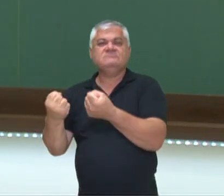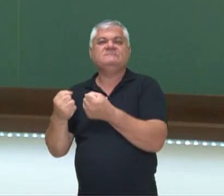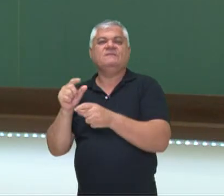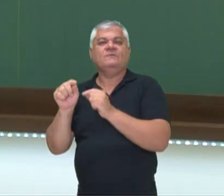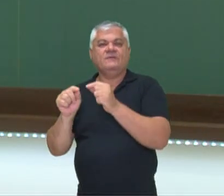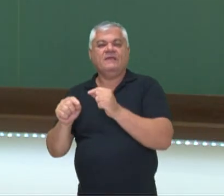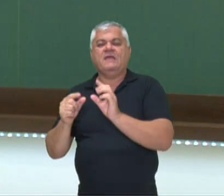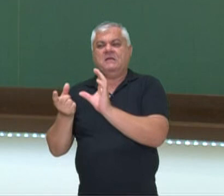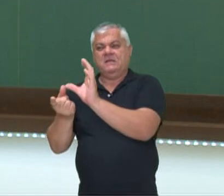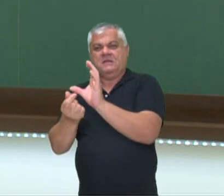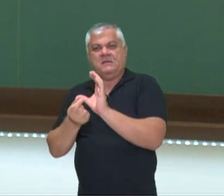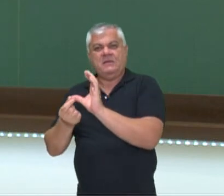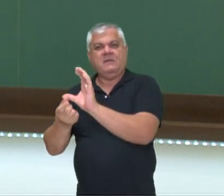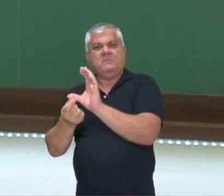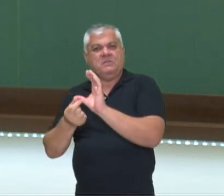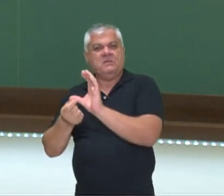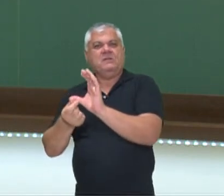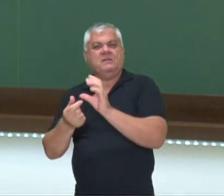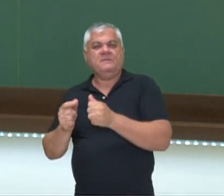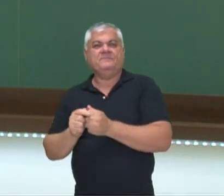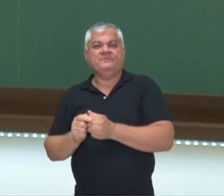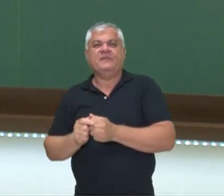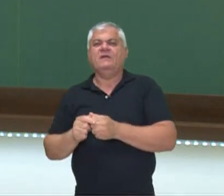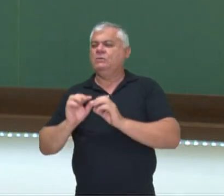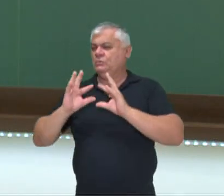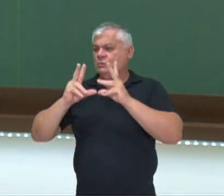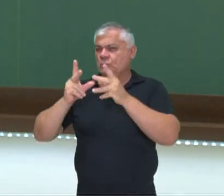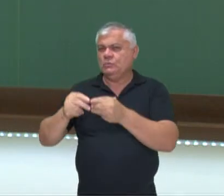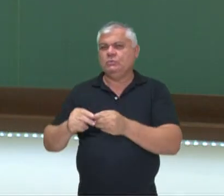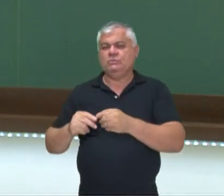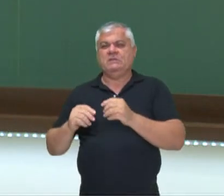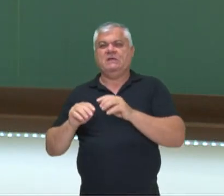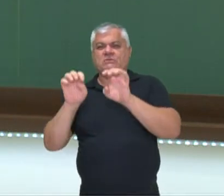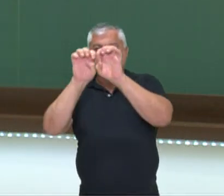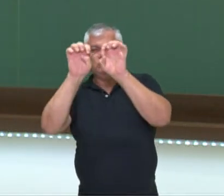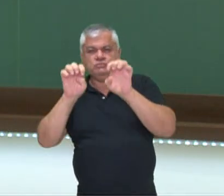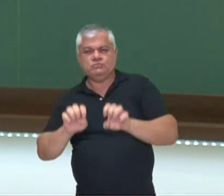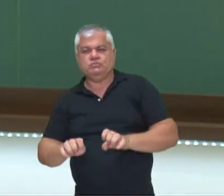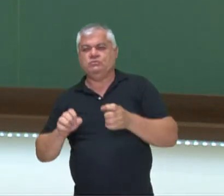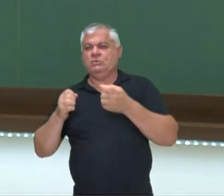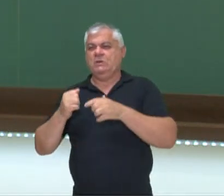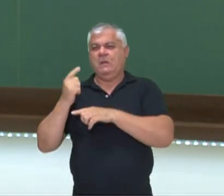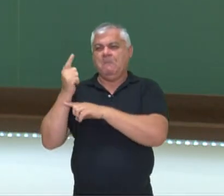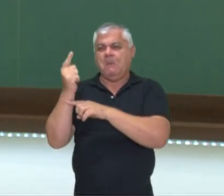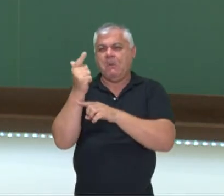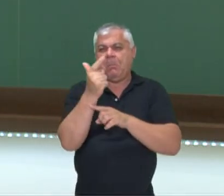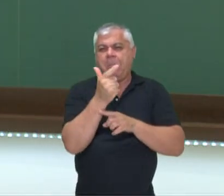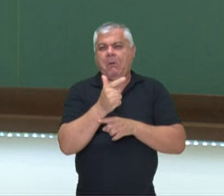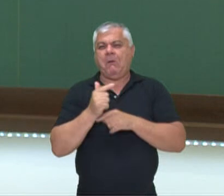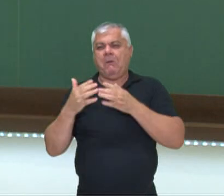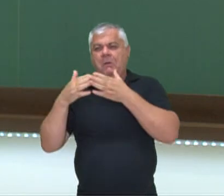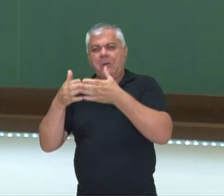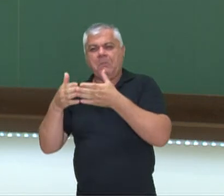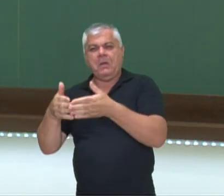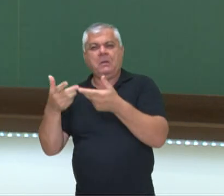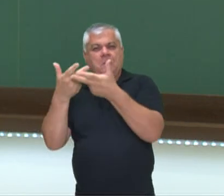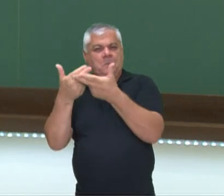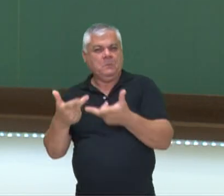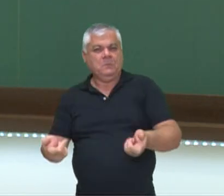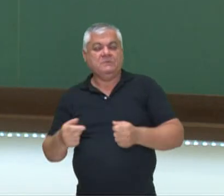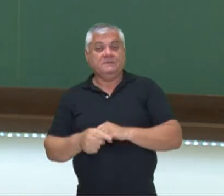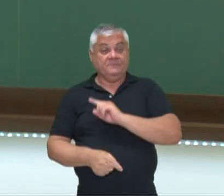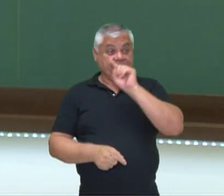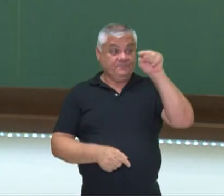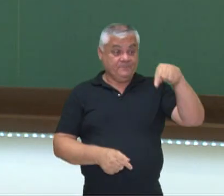postura capitalista, ainda liberal, com toda a sua estrutura bélica, posta, posta e à vontade. E do outro